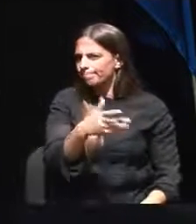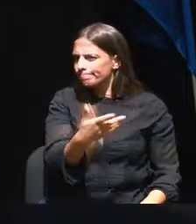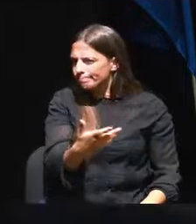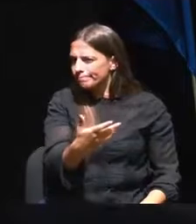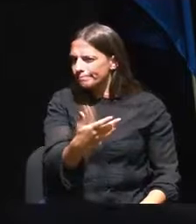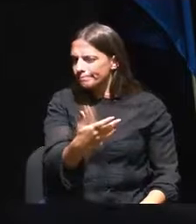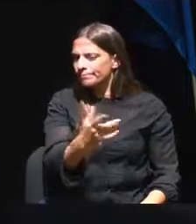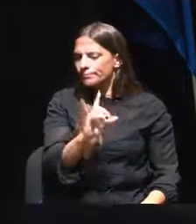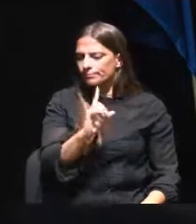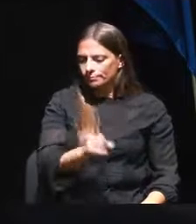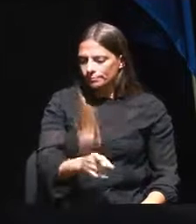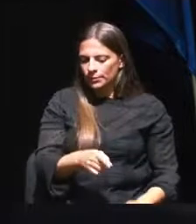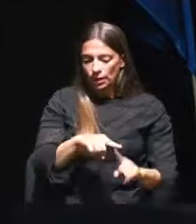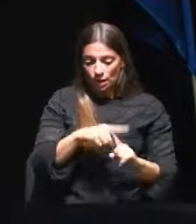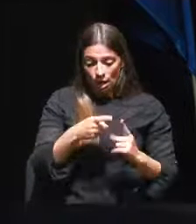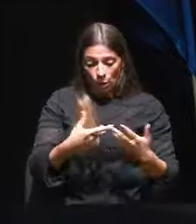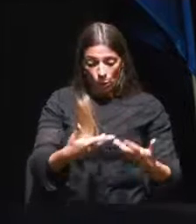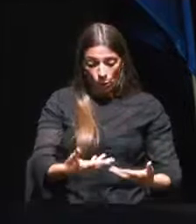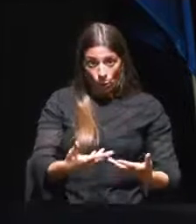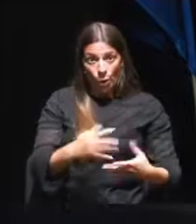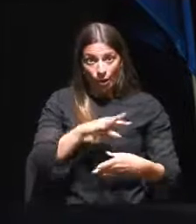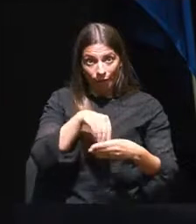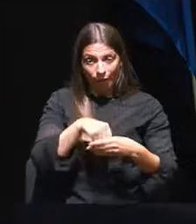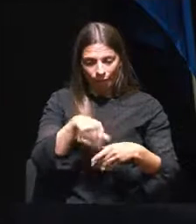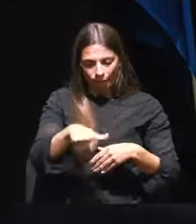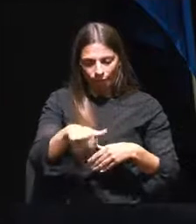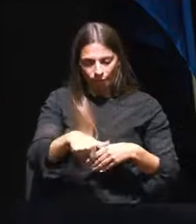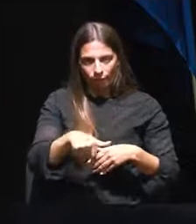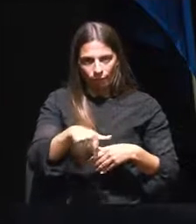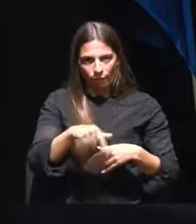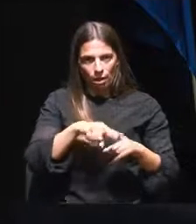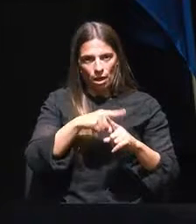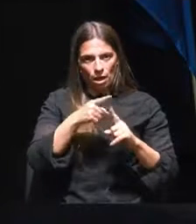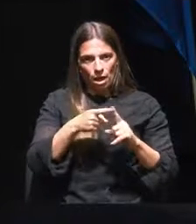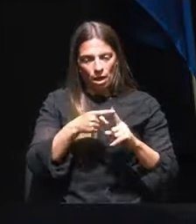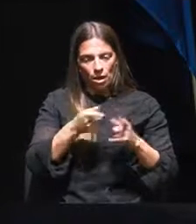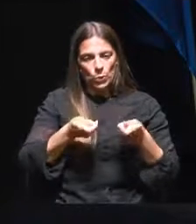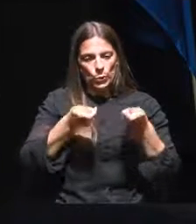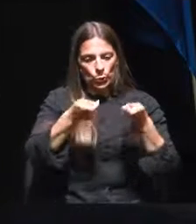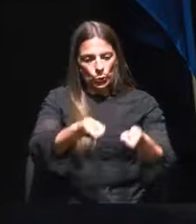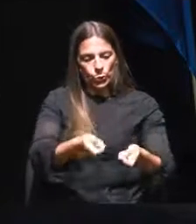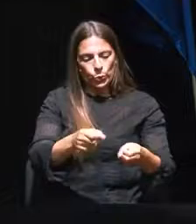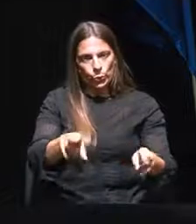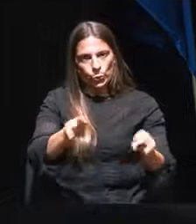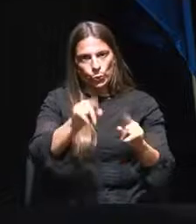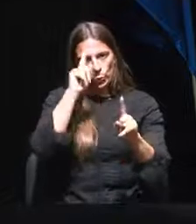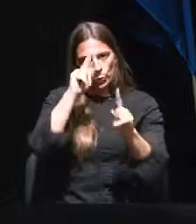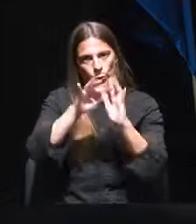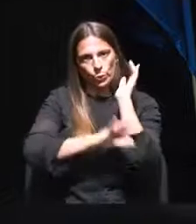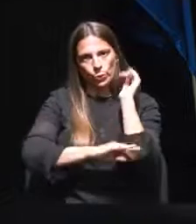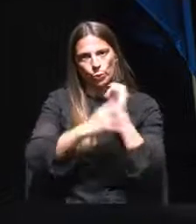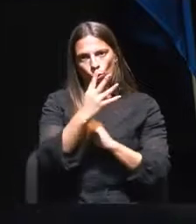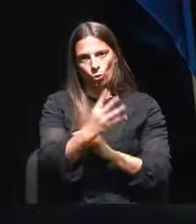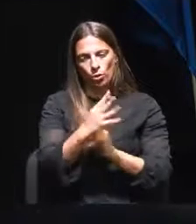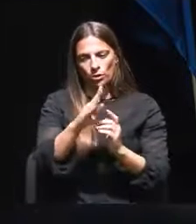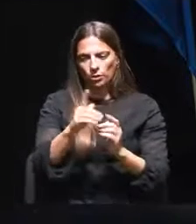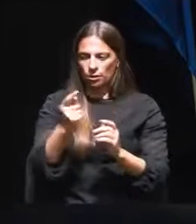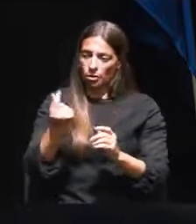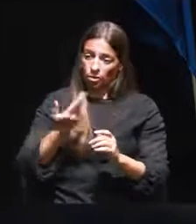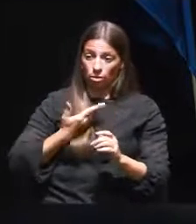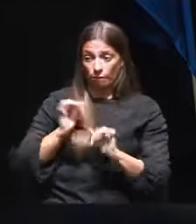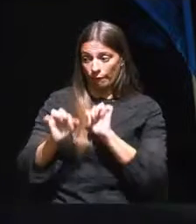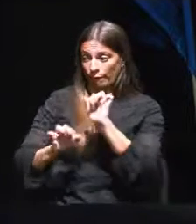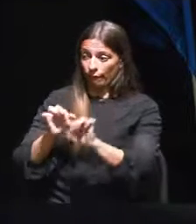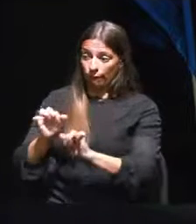e já a partir do ano em curso, inclusive, a novo reforço que permita às quatro juntas saldar as novas